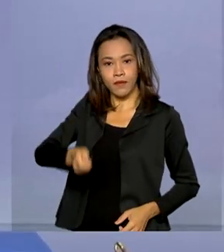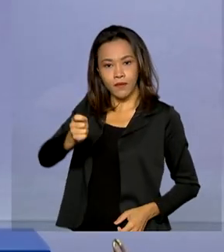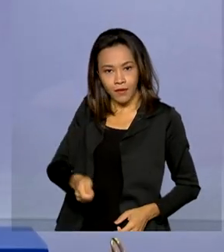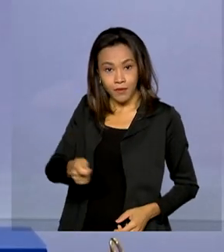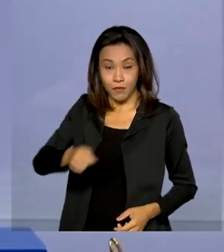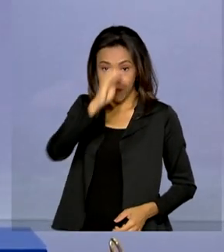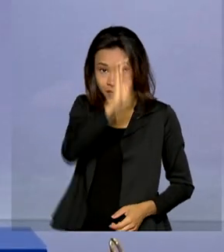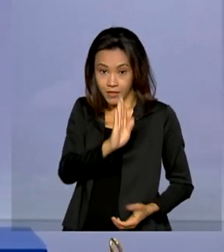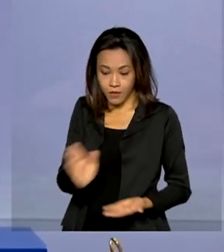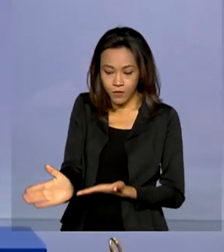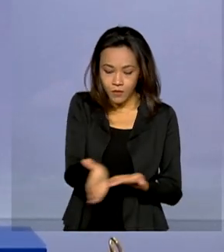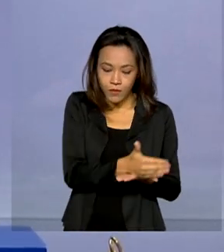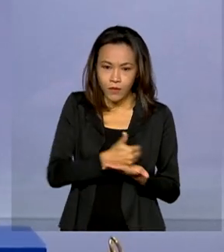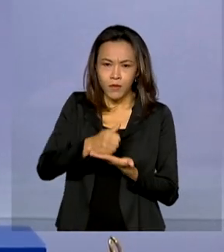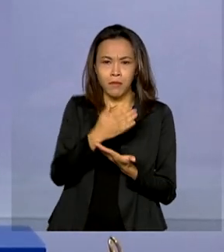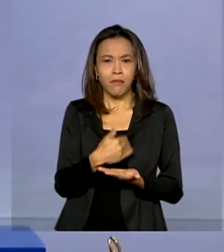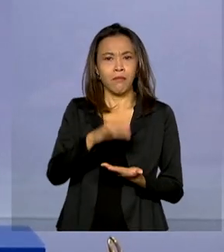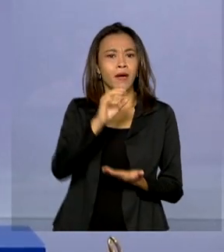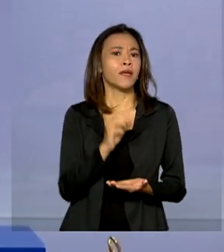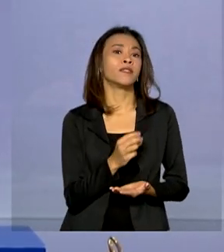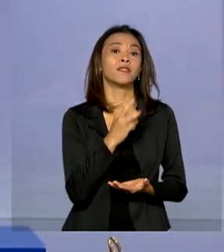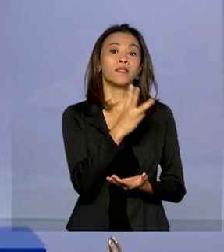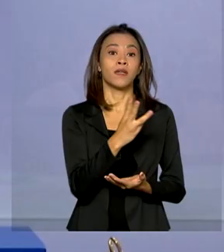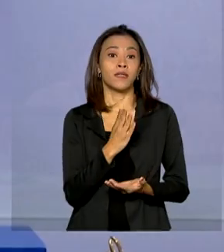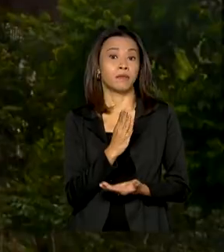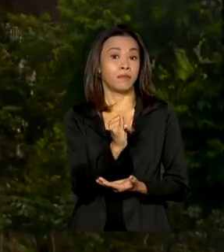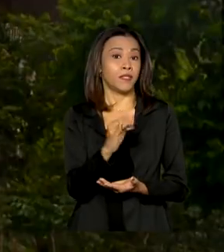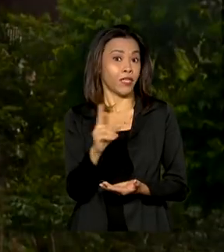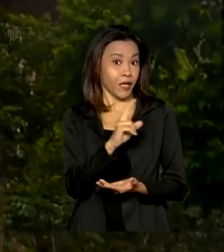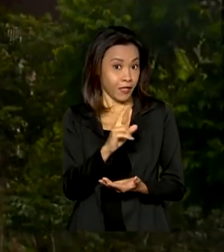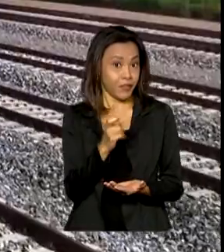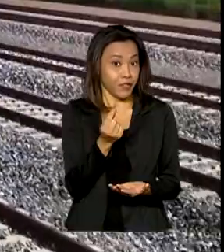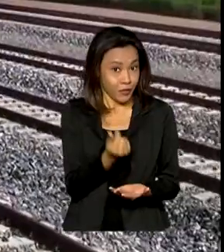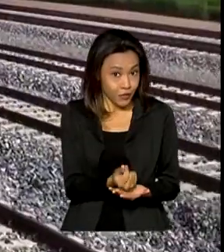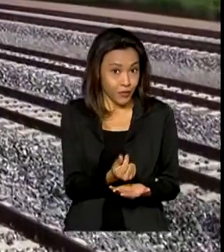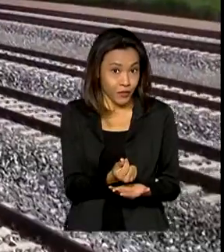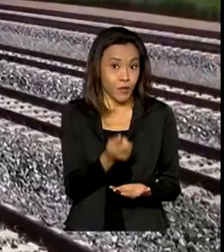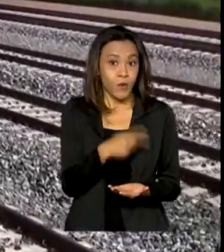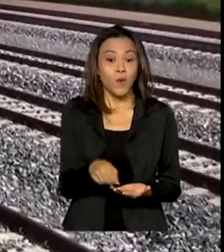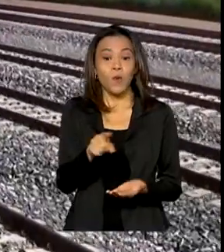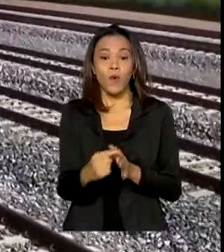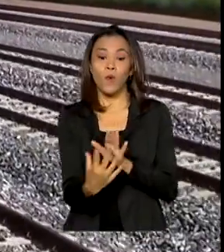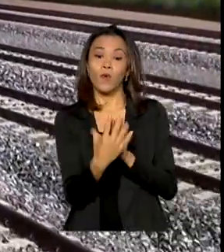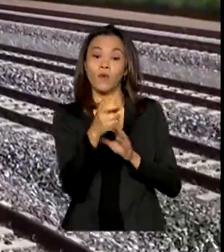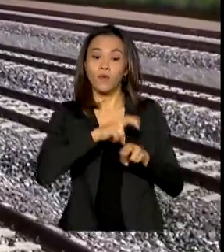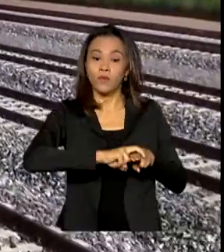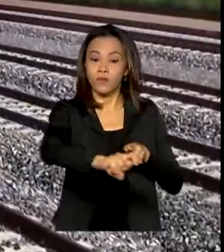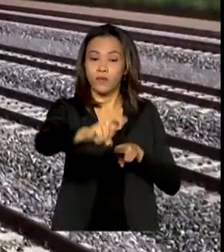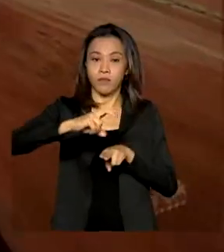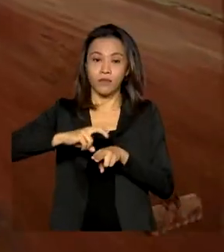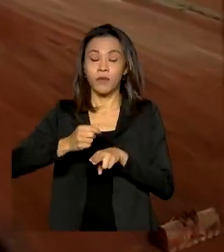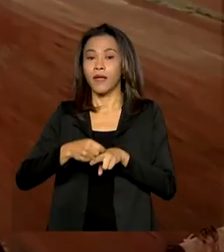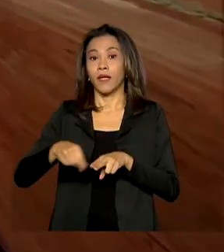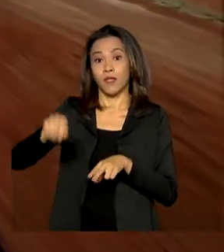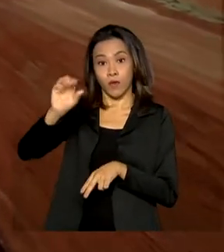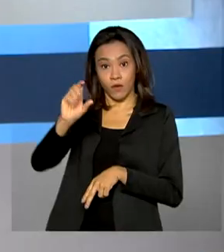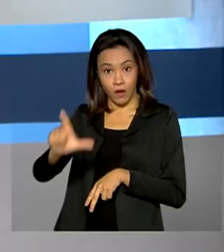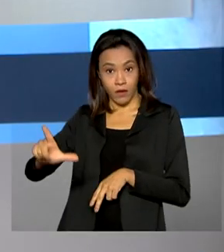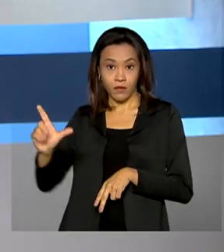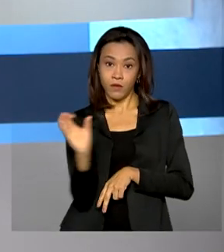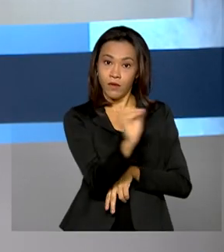arrecada mais de 3 bilhões de reais em investimentos com a concessão de trecho da Ferrovia Oeste-Leste na Bahia.